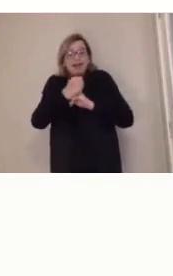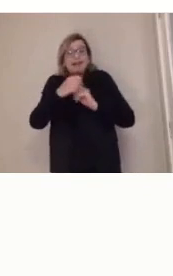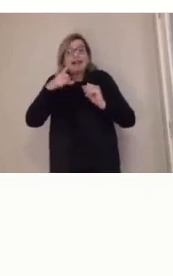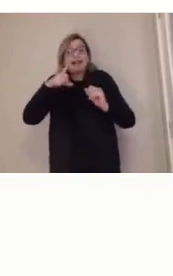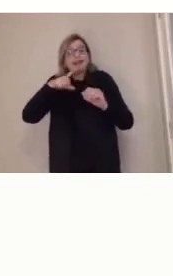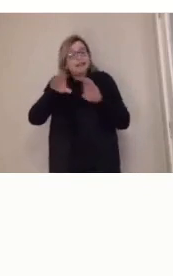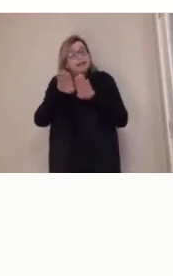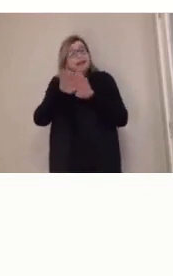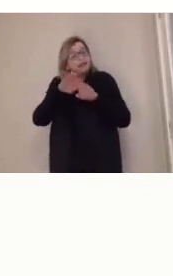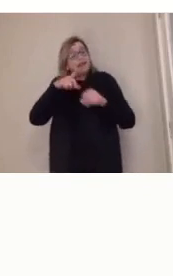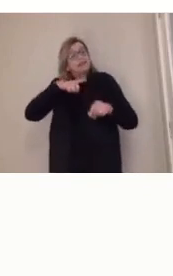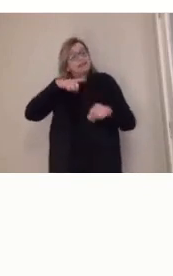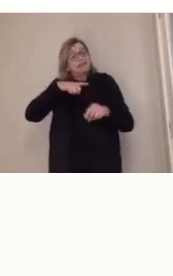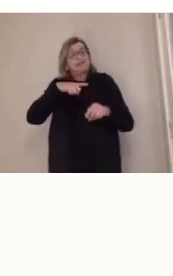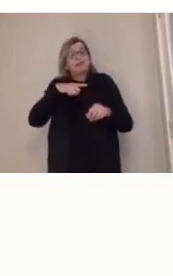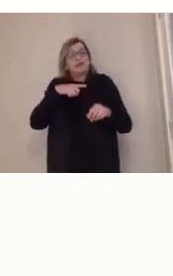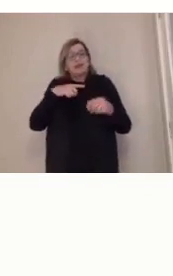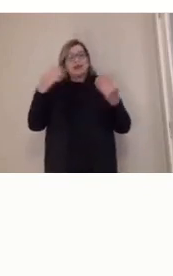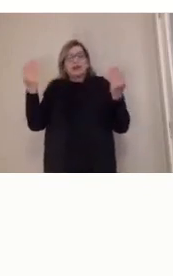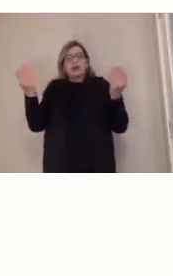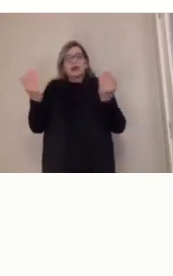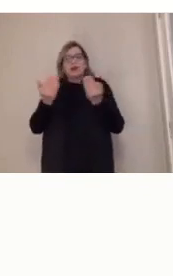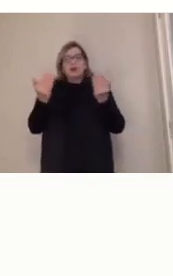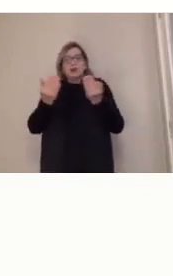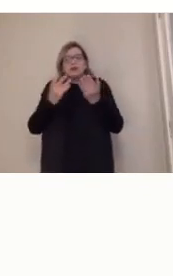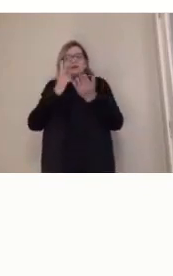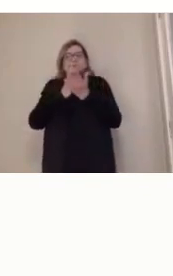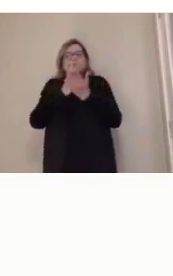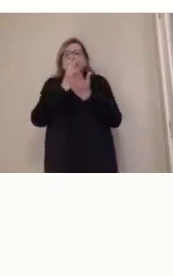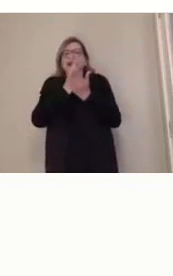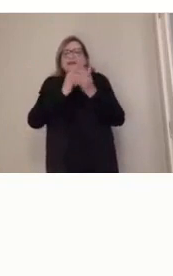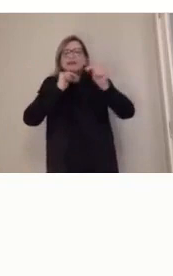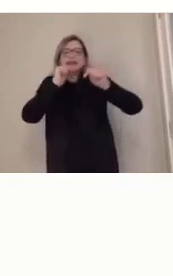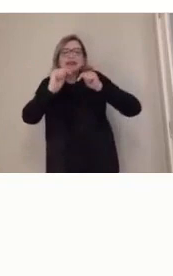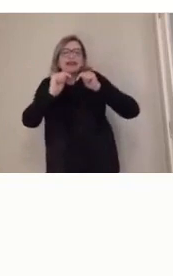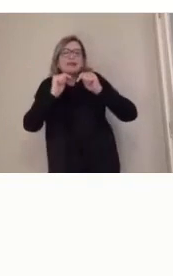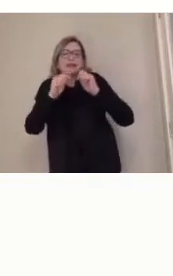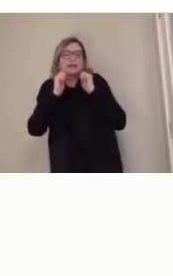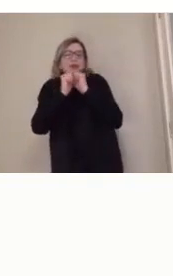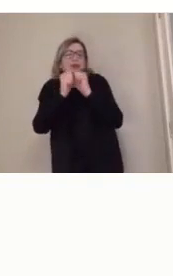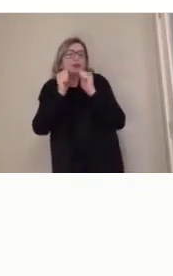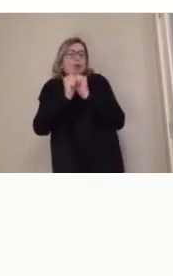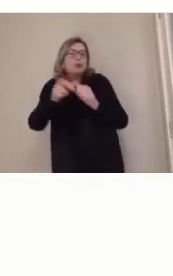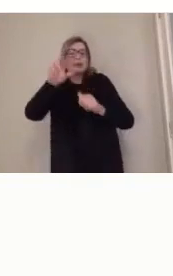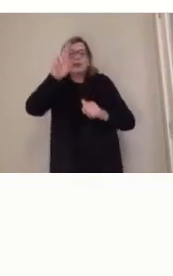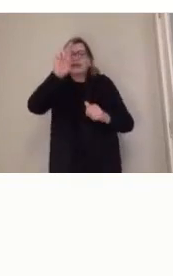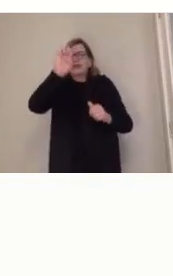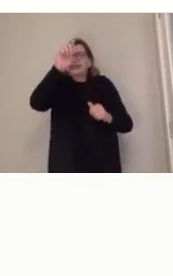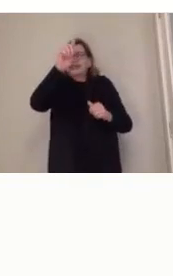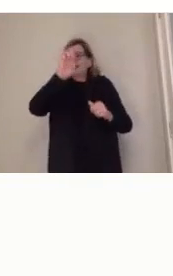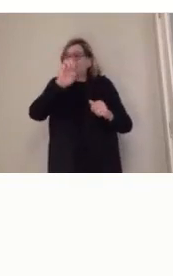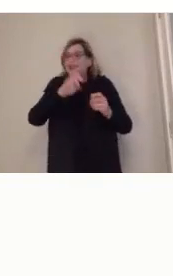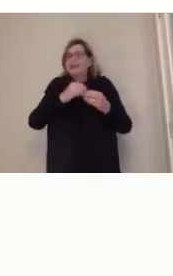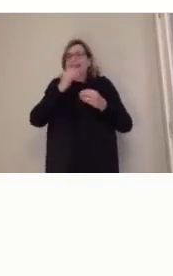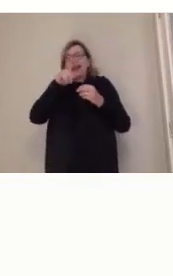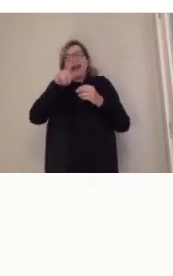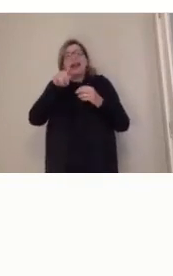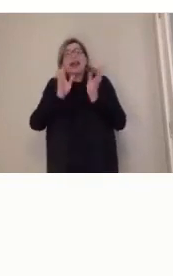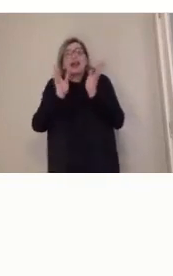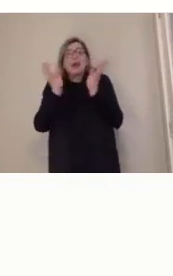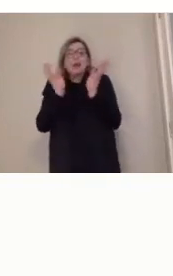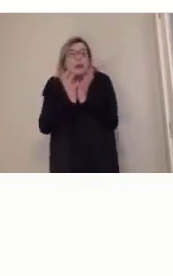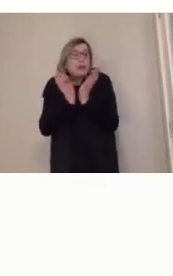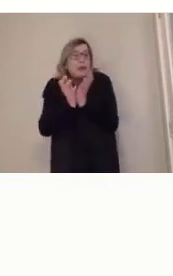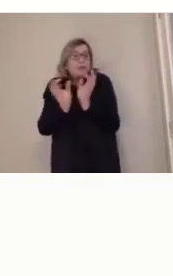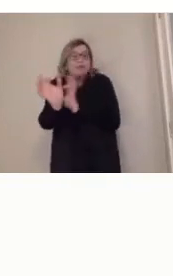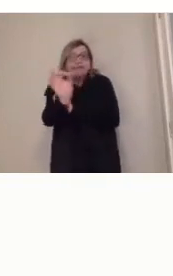trabalhando com redes, né, hoje a sociedade vive em redes, então são os grupos organizados que se constituem em